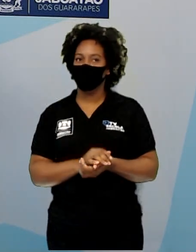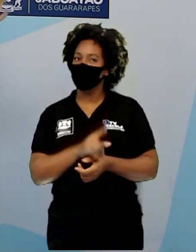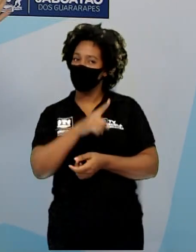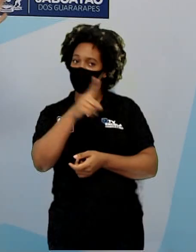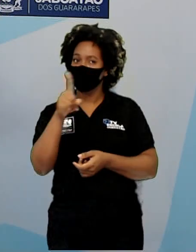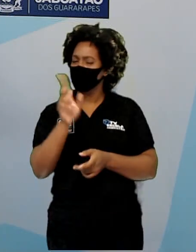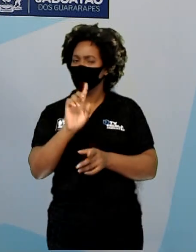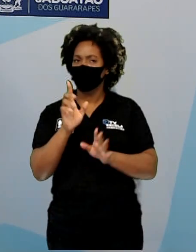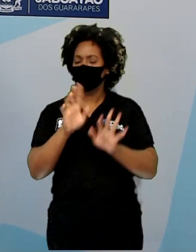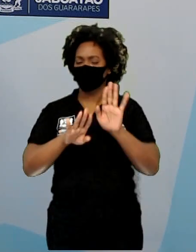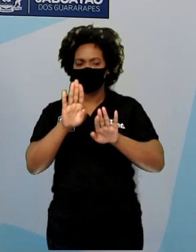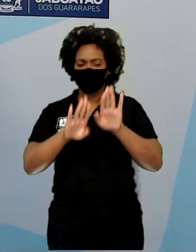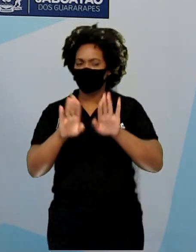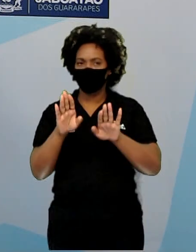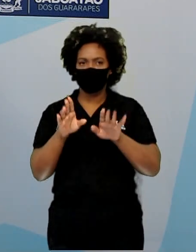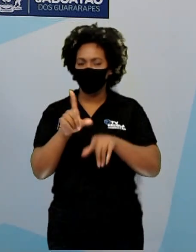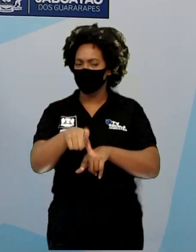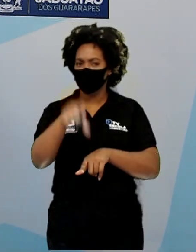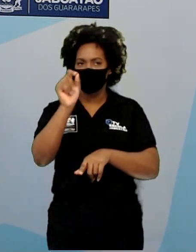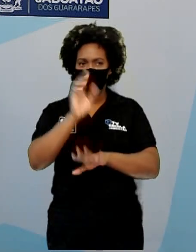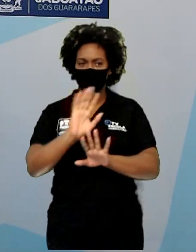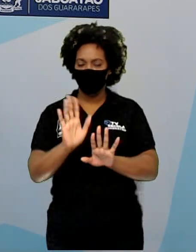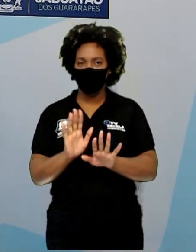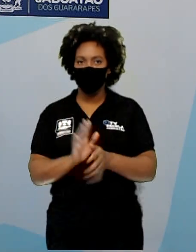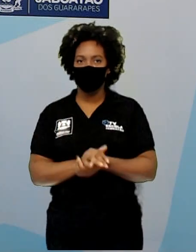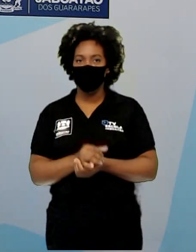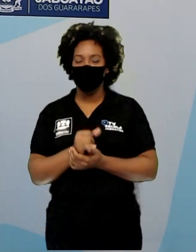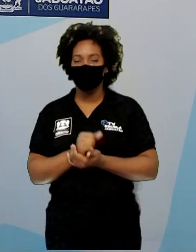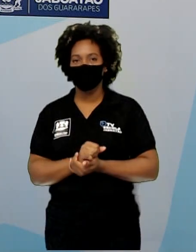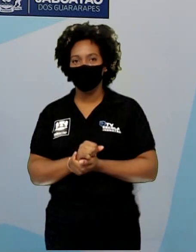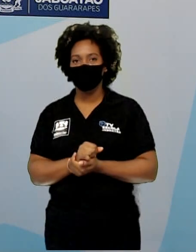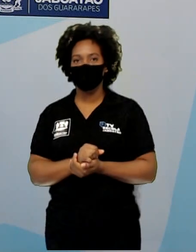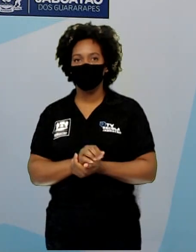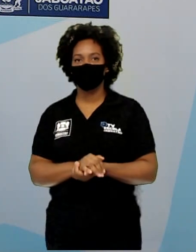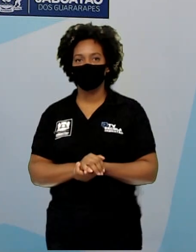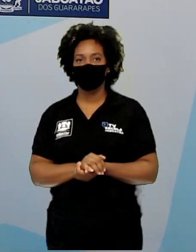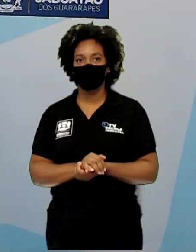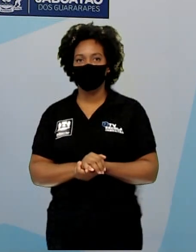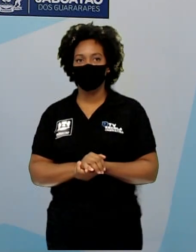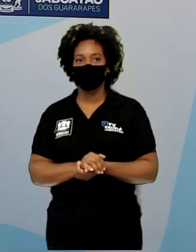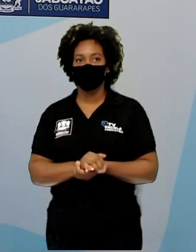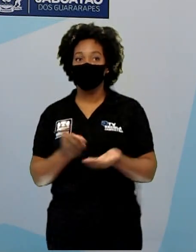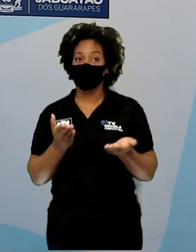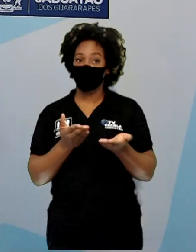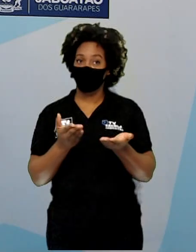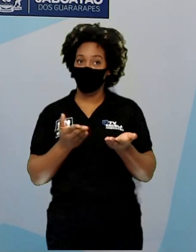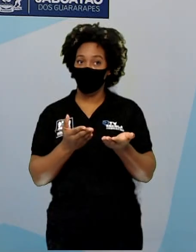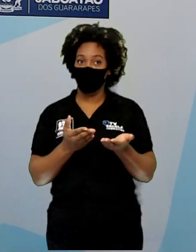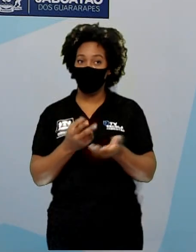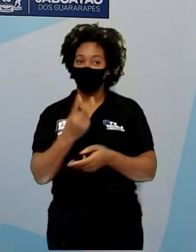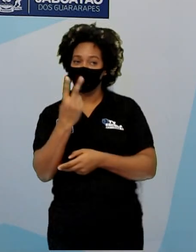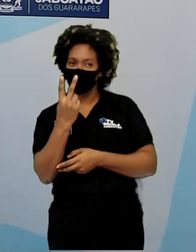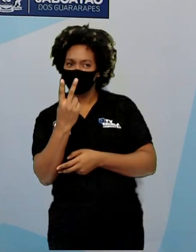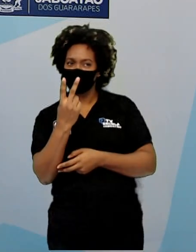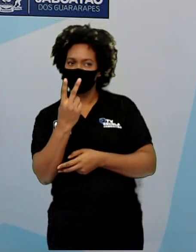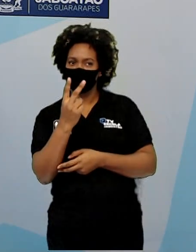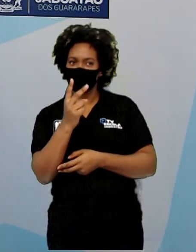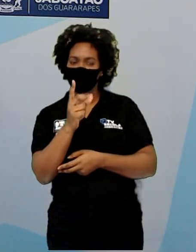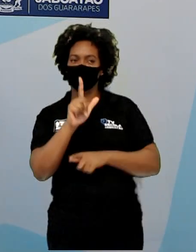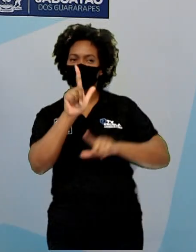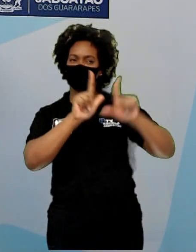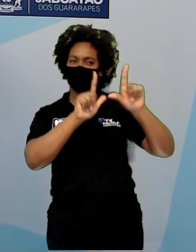tá? Qualquer uma que vocês lembrarem, tá ótimo. Trouxe agora dois cartazes aqui, dois